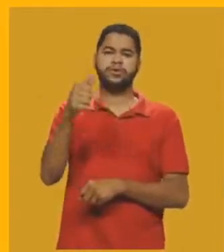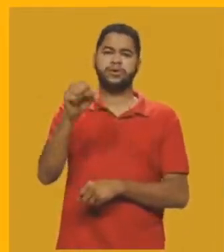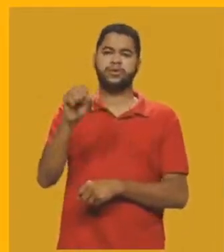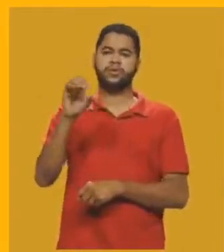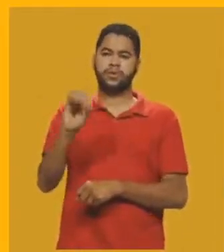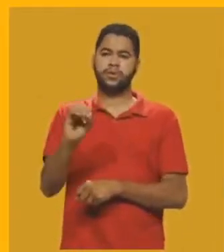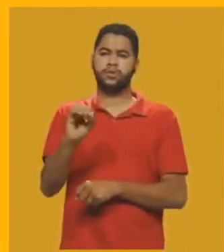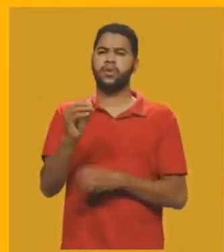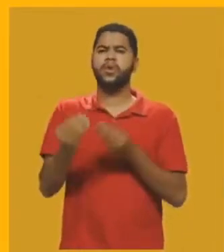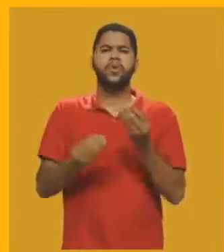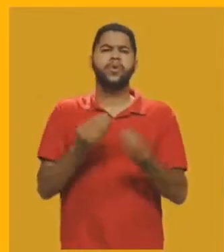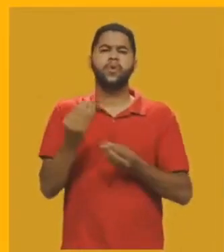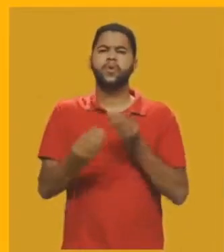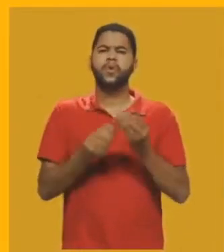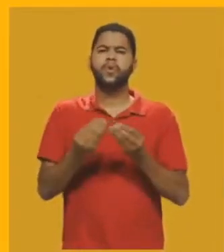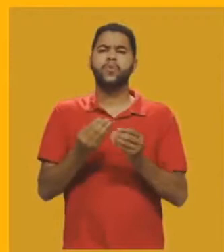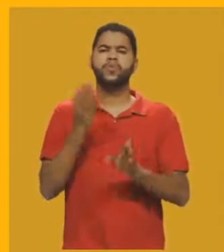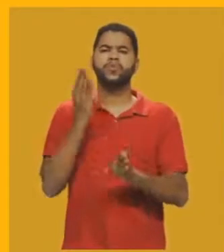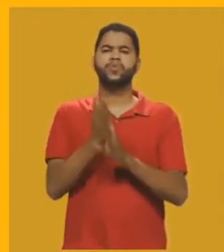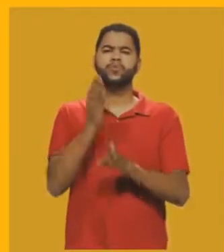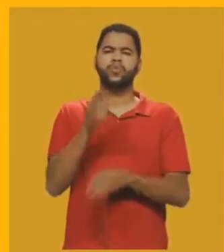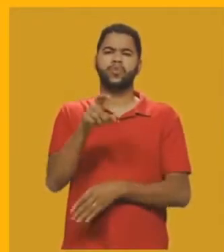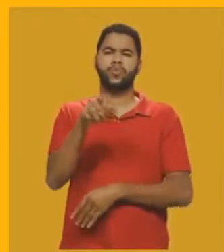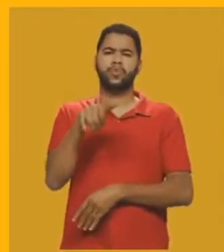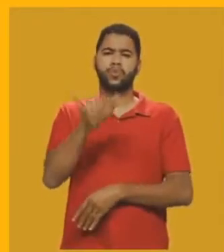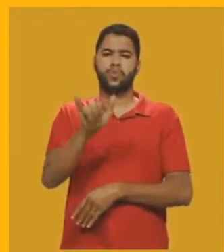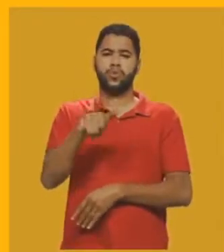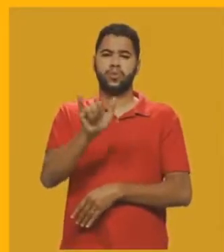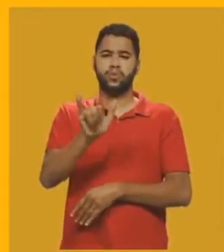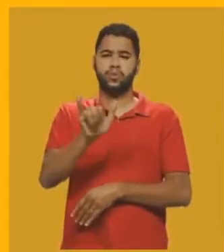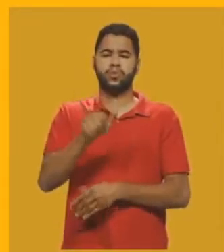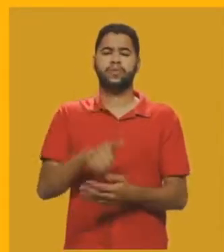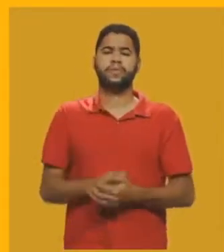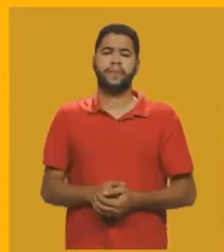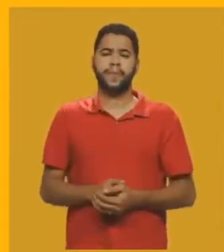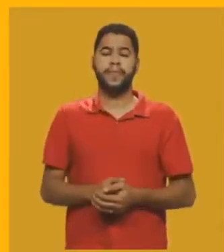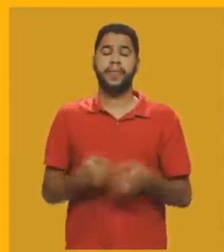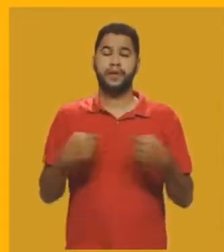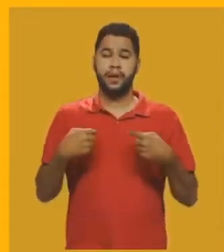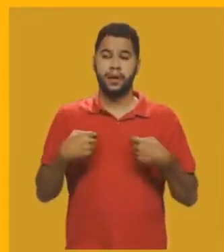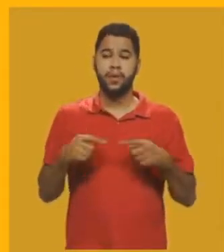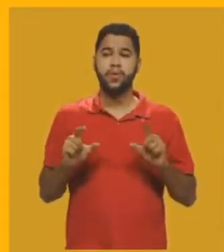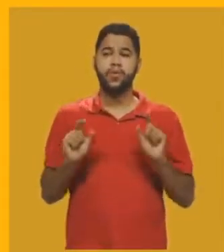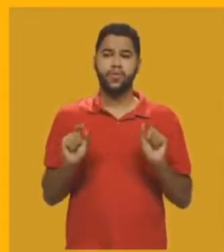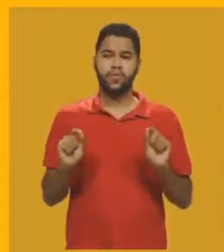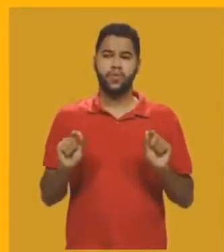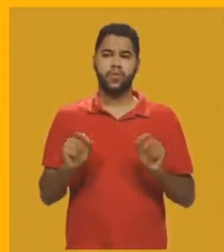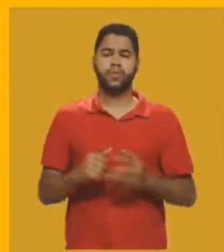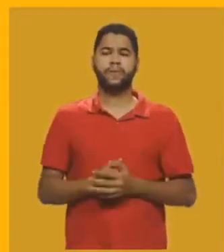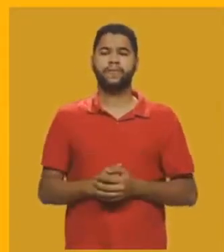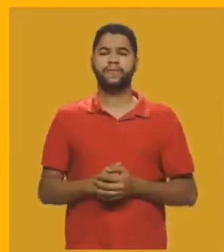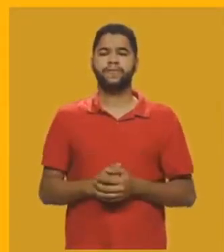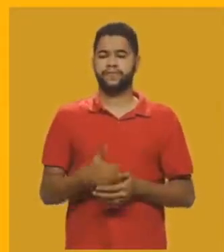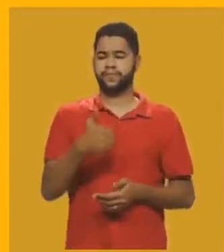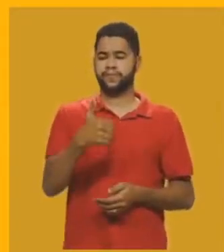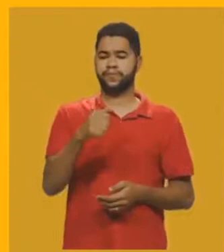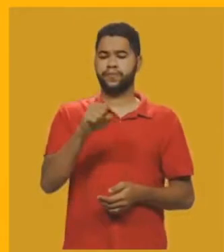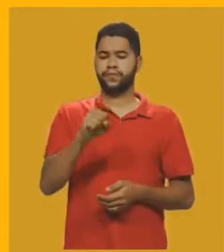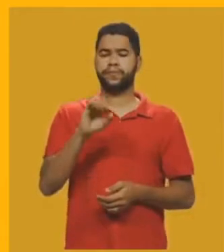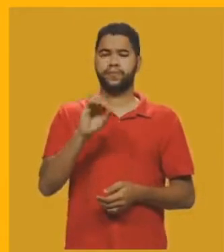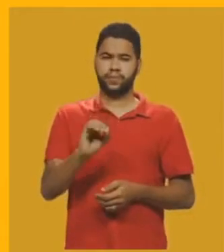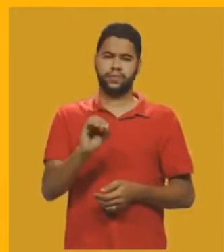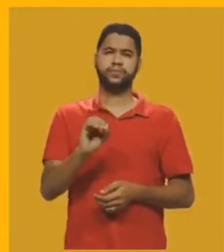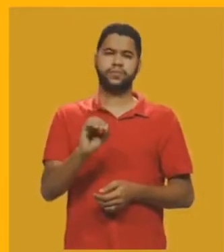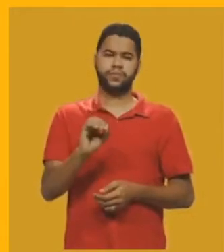graus. Como que eu acho o Y? Eu vou fazer 180, Y